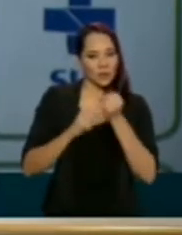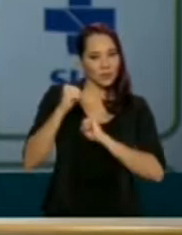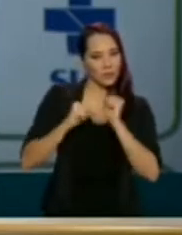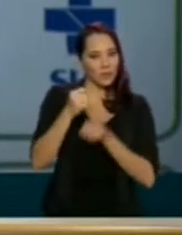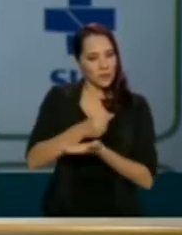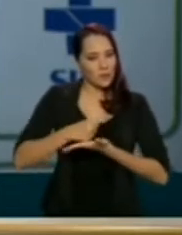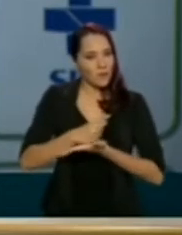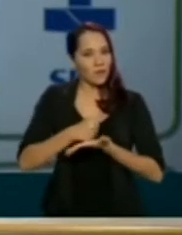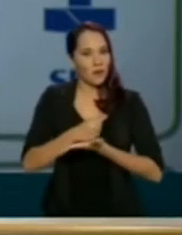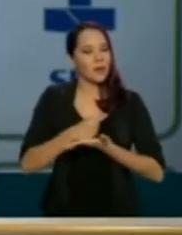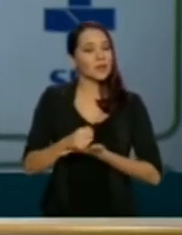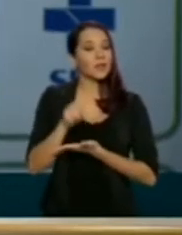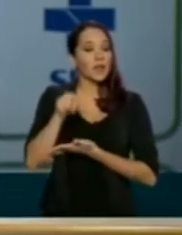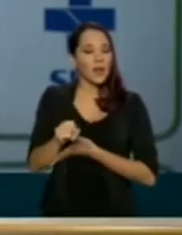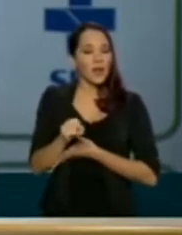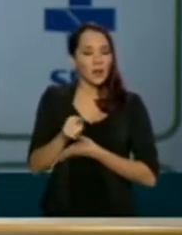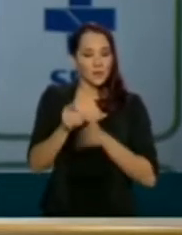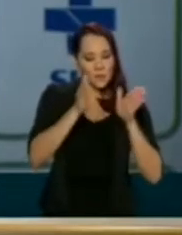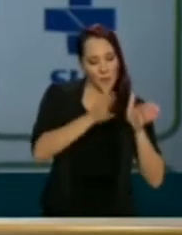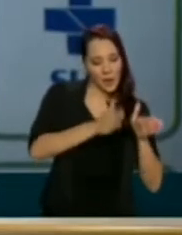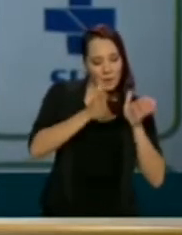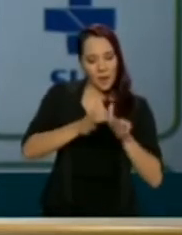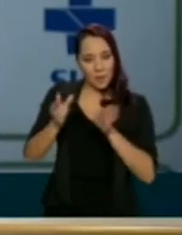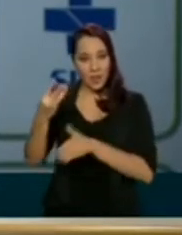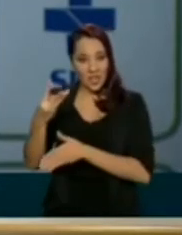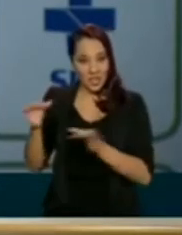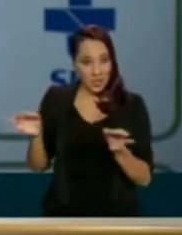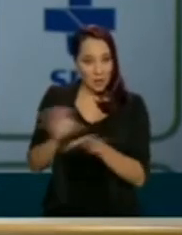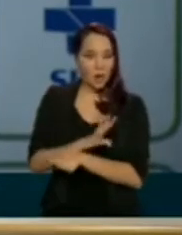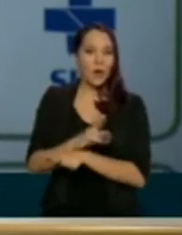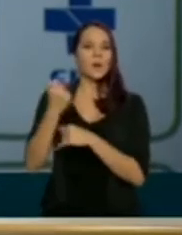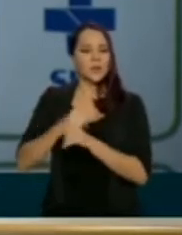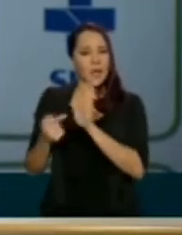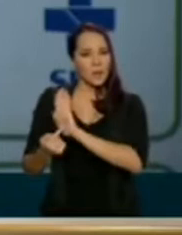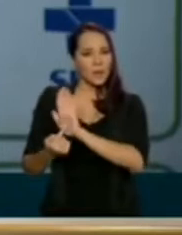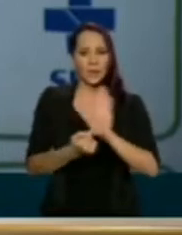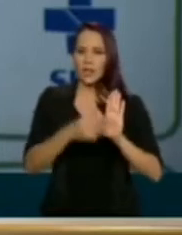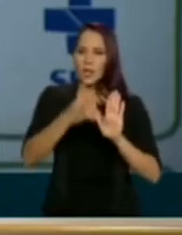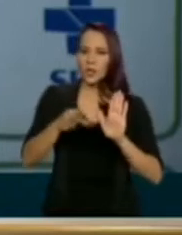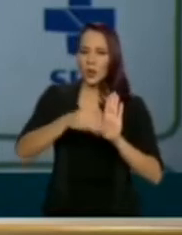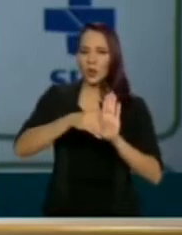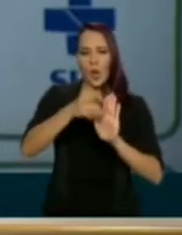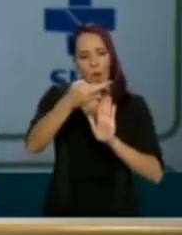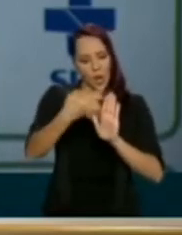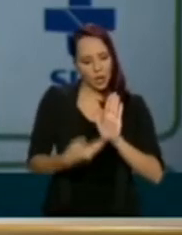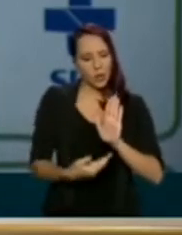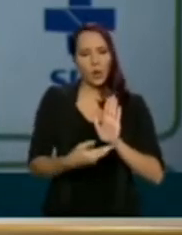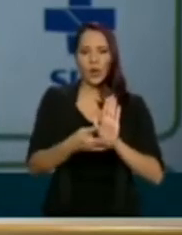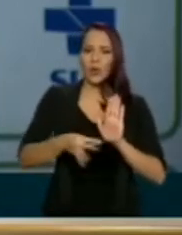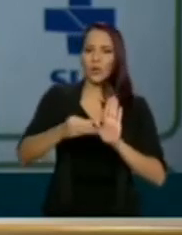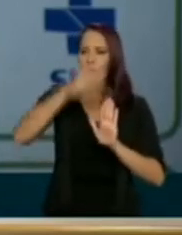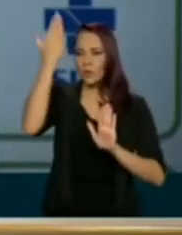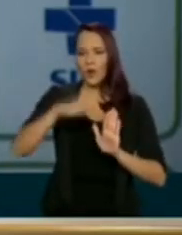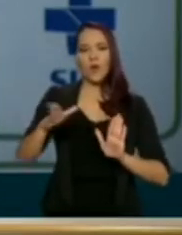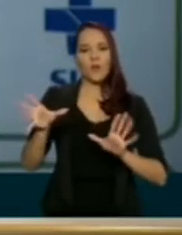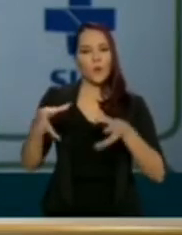farmacêutica termina suas fases 3, ela tem que, sim, apresentar todos os relatórios aos órgãos